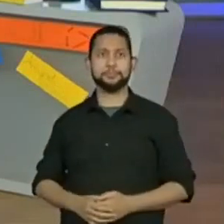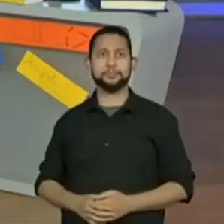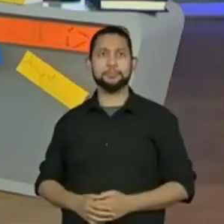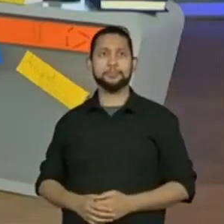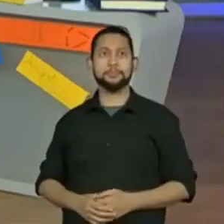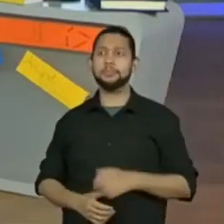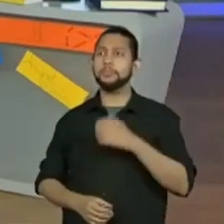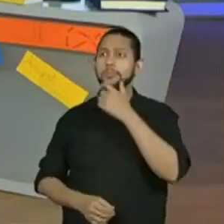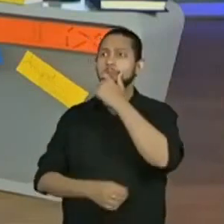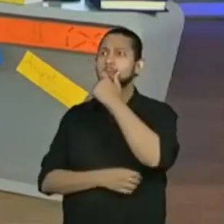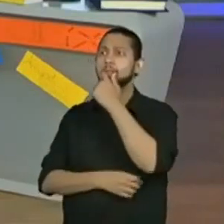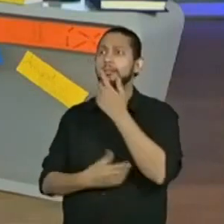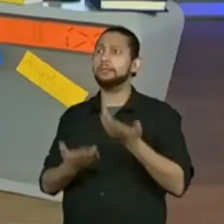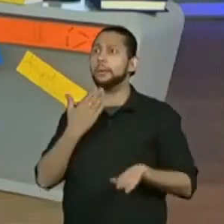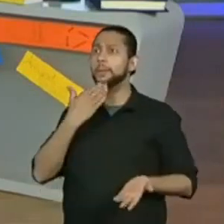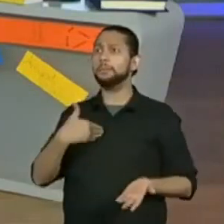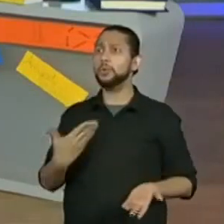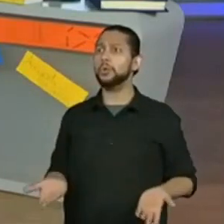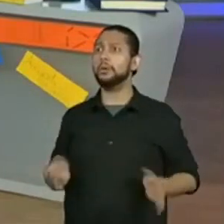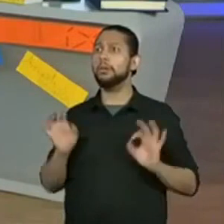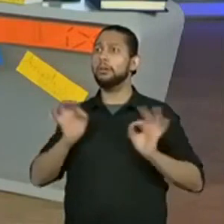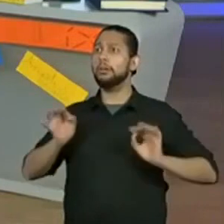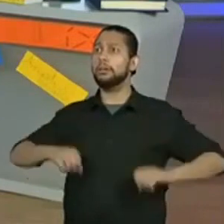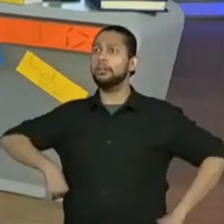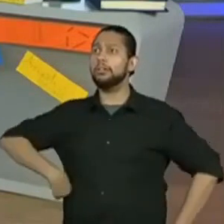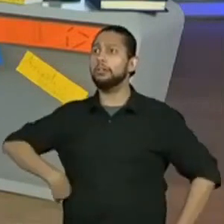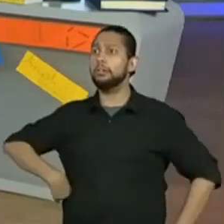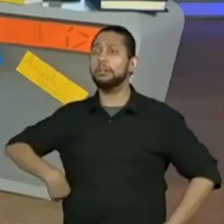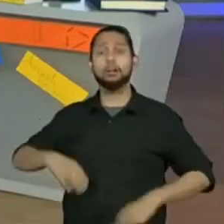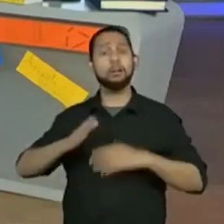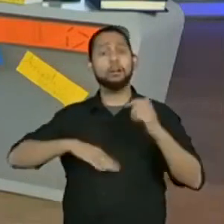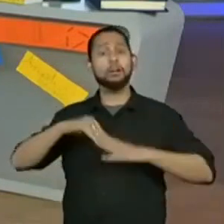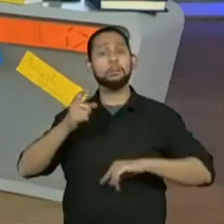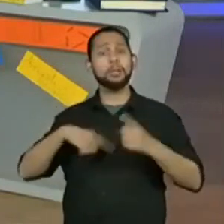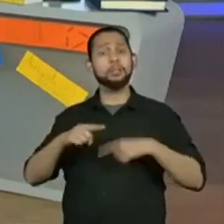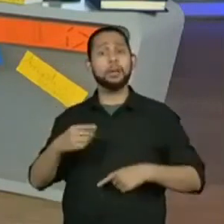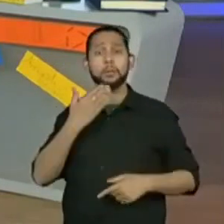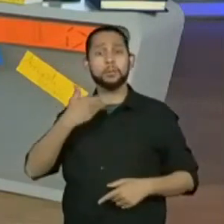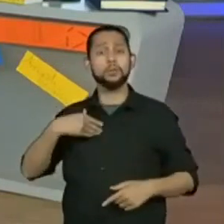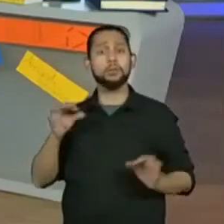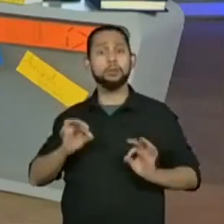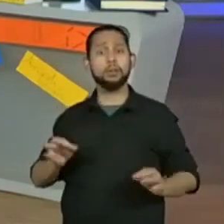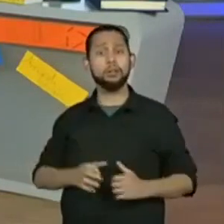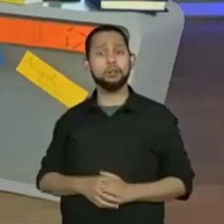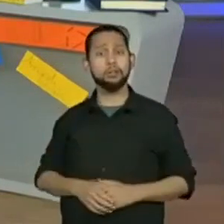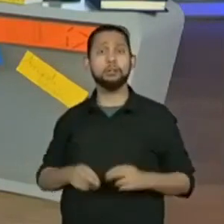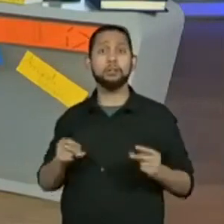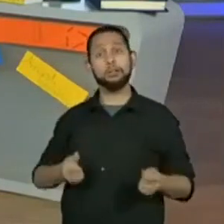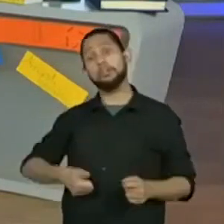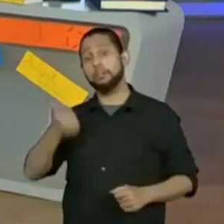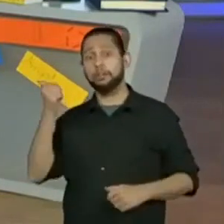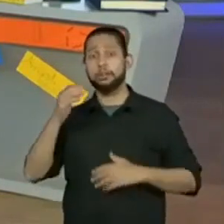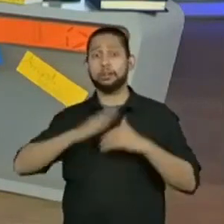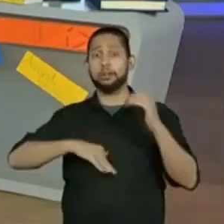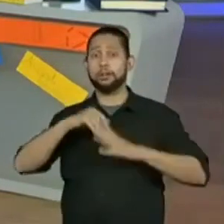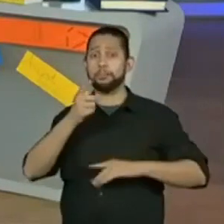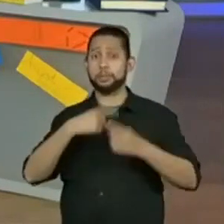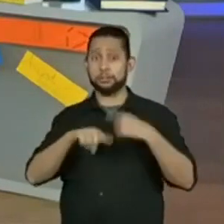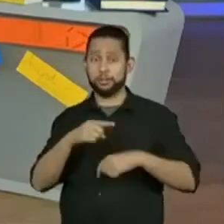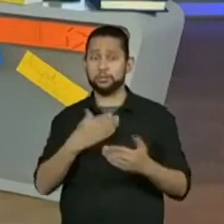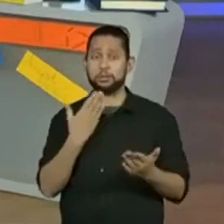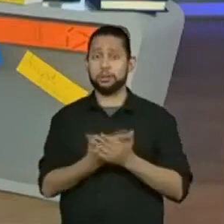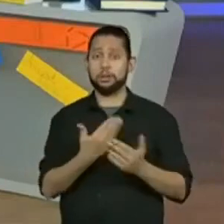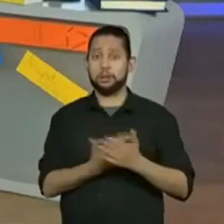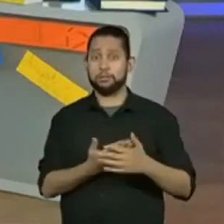Ah, já estão... Ninguém me cobrou, que coisa interessante. Eu não falei da habilidade para vocês. Vamos primeiro falar da habilidade de agora. Essa segunda